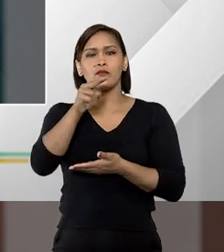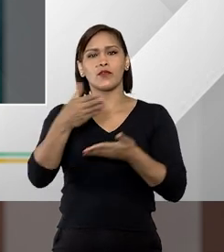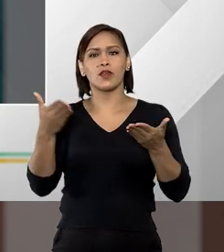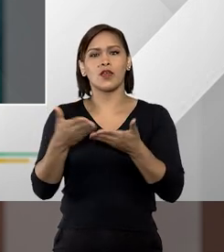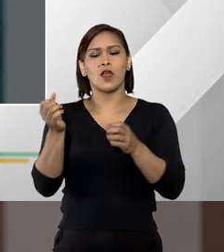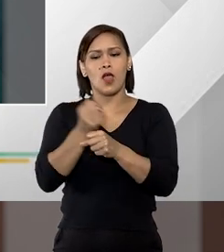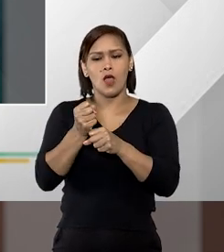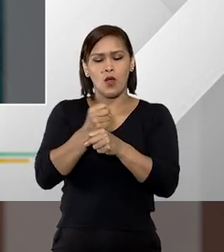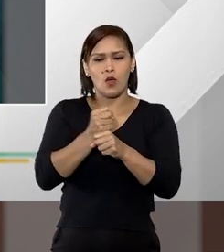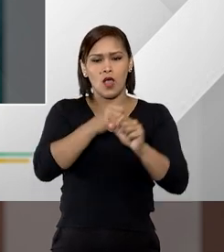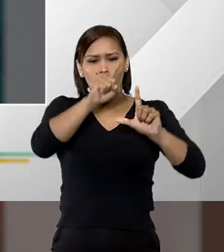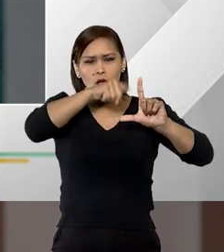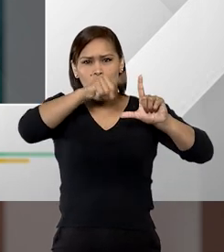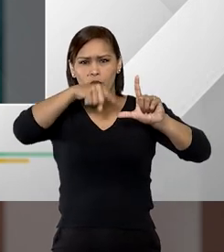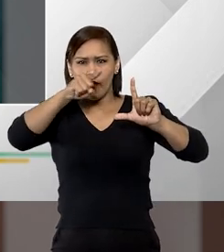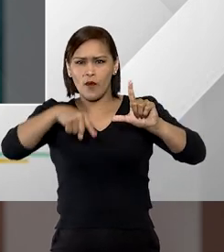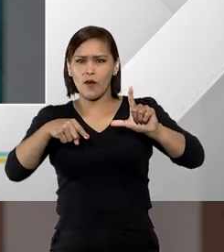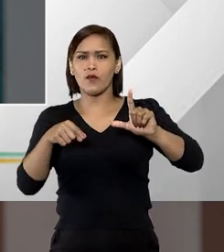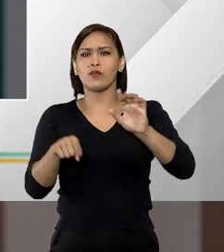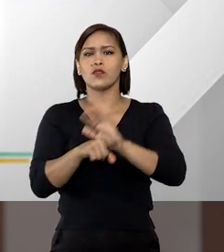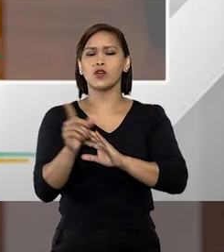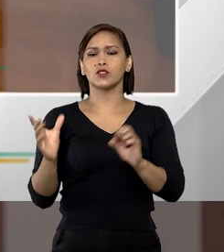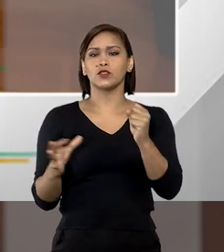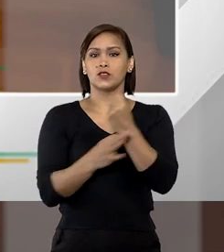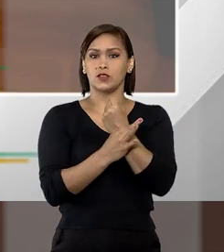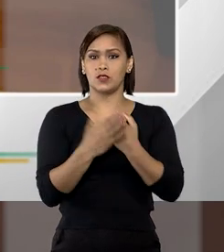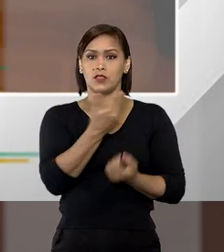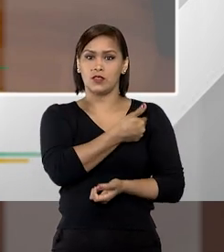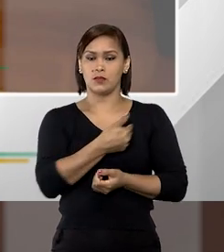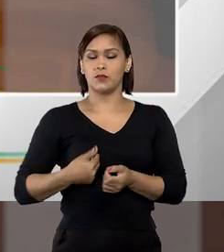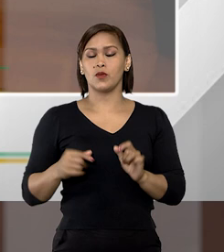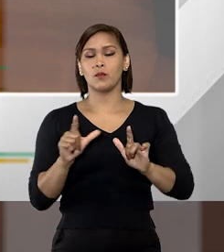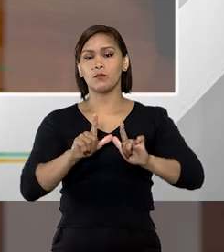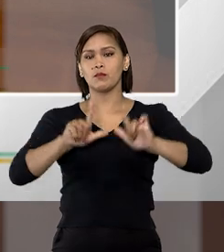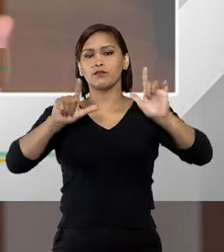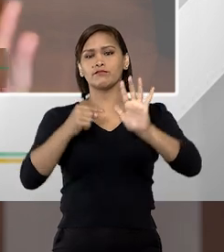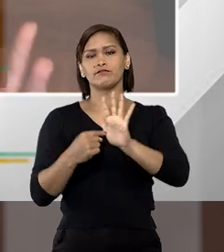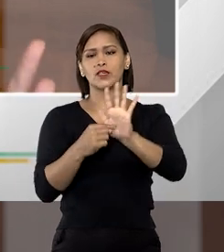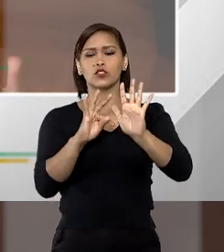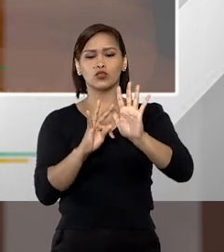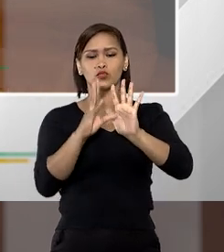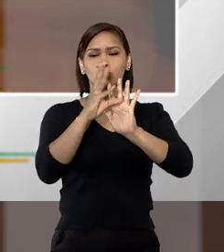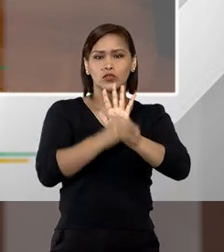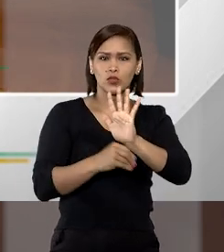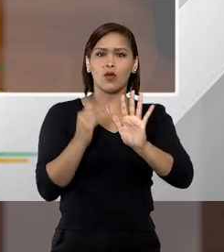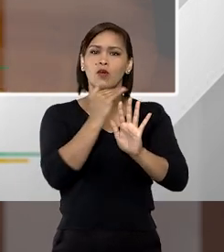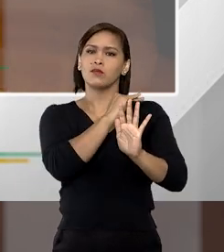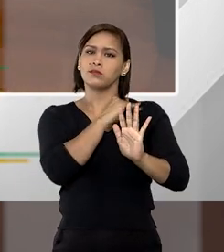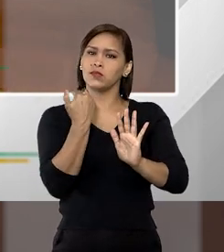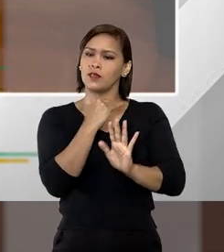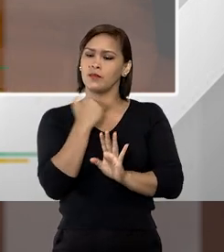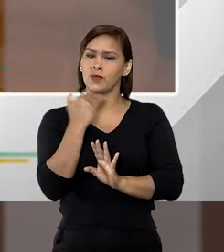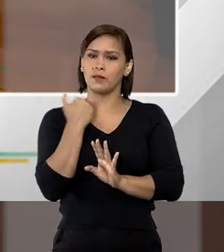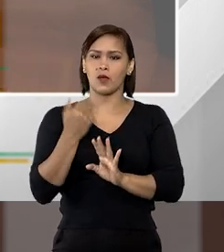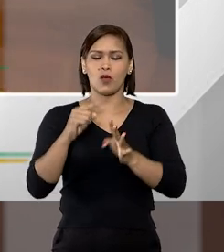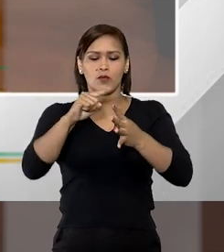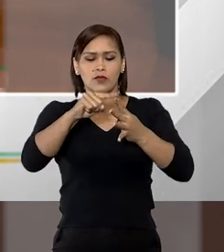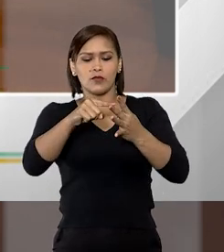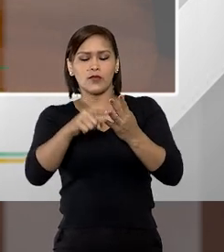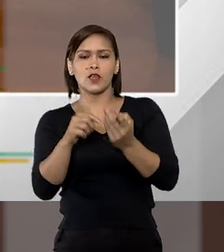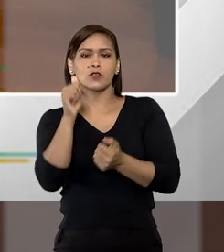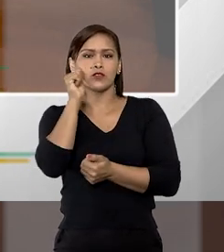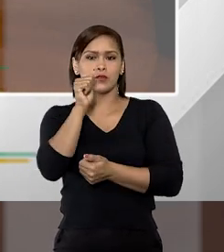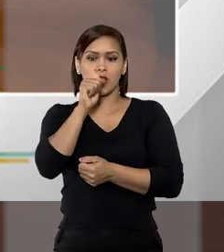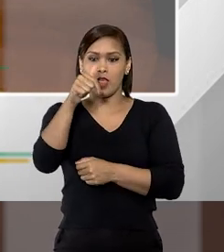anuário do Fórum Brasileiro de Segurança Pública e vai mostrar que de todas as mortes, de todos os tipos de mortes de